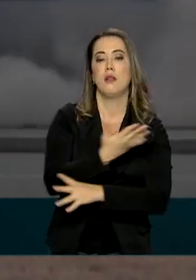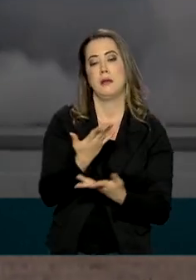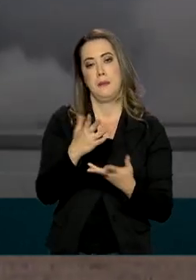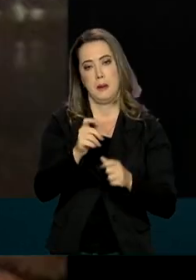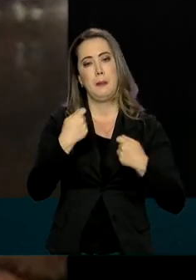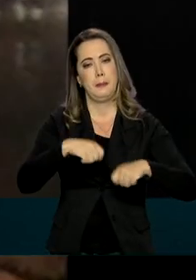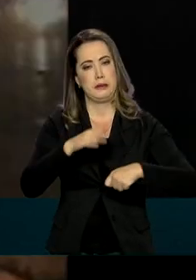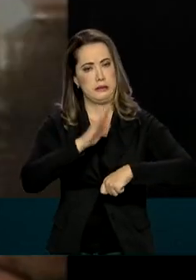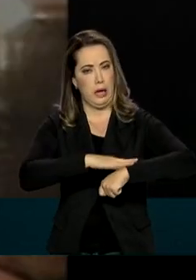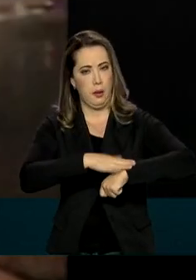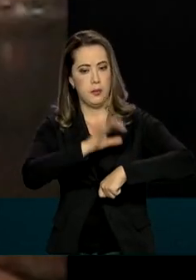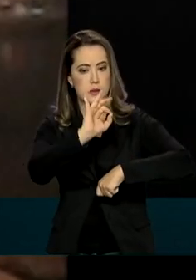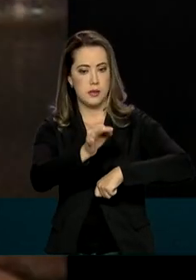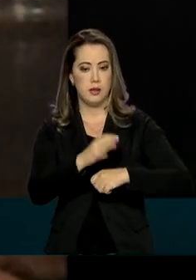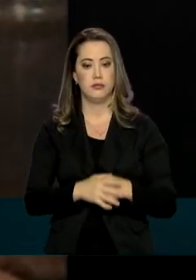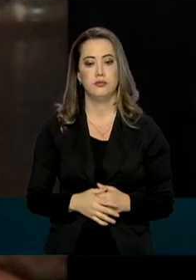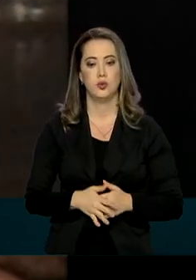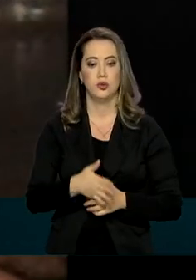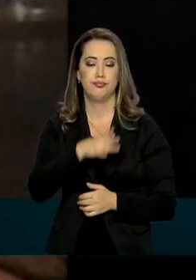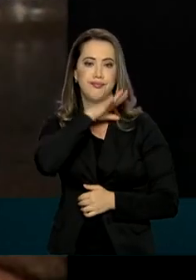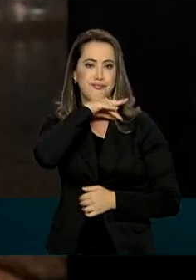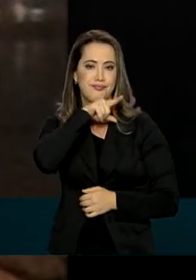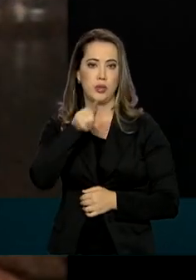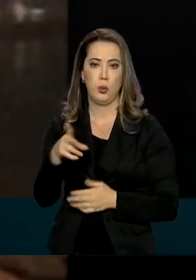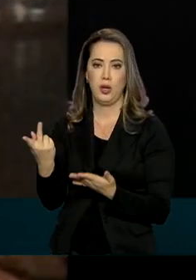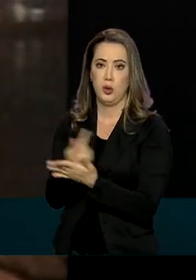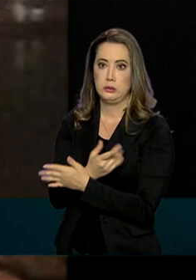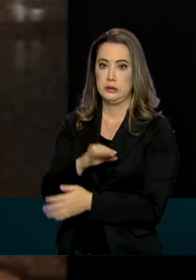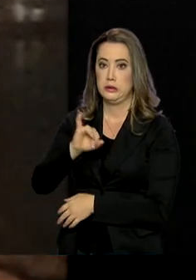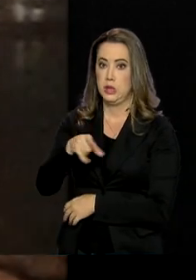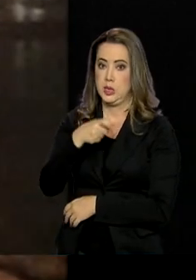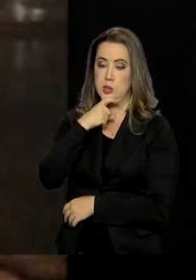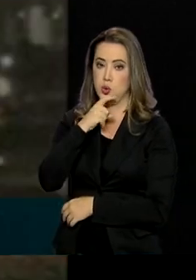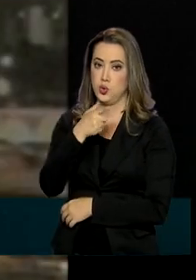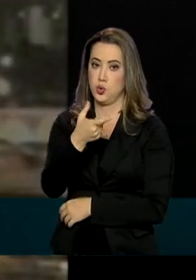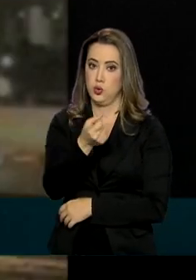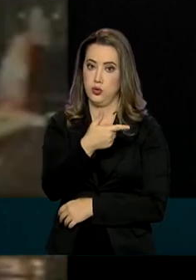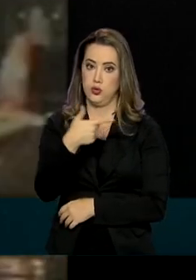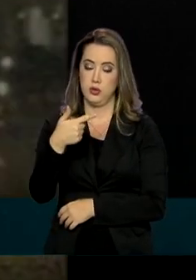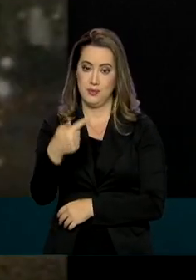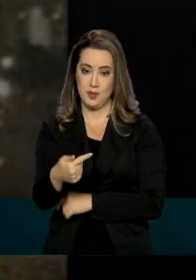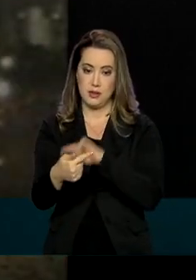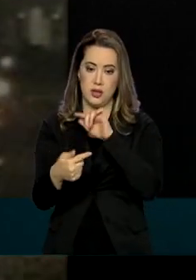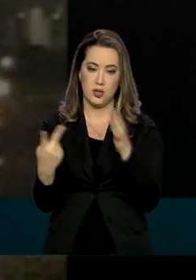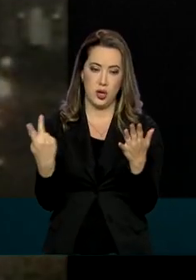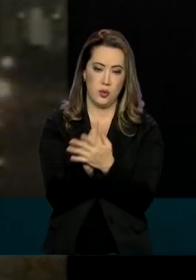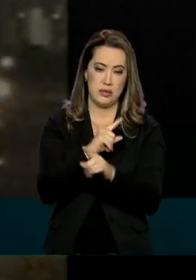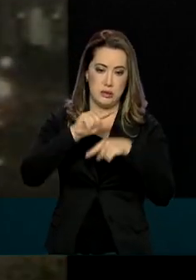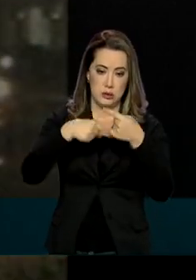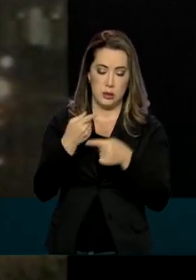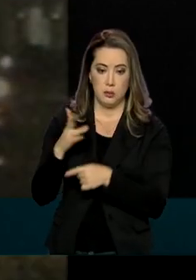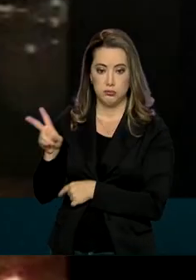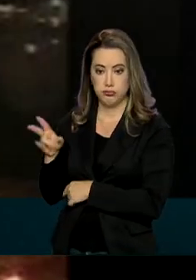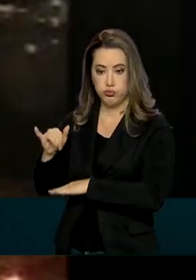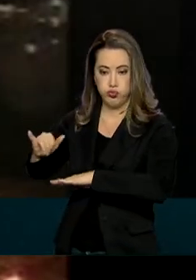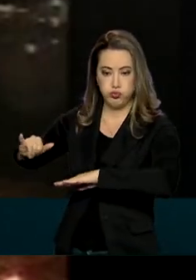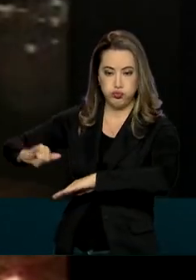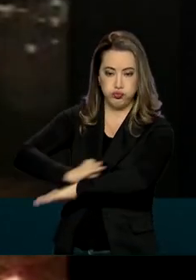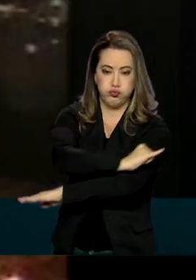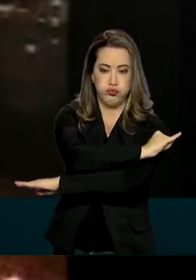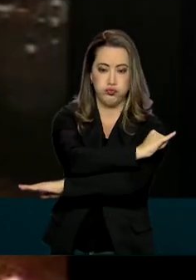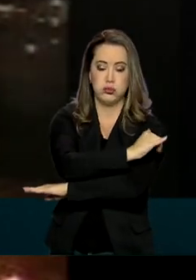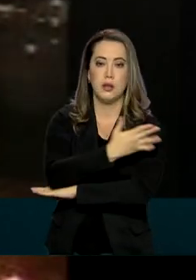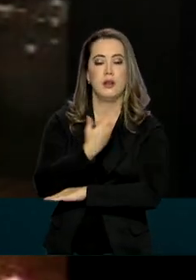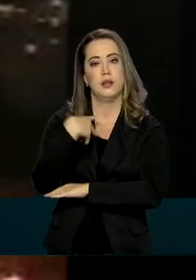espaço adequado. O pior acidente aéreo do país, em julho de 2007, aconteceu depois que um avião da TAM não